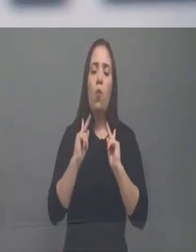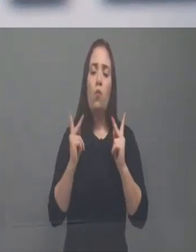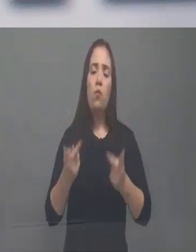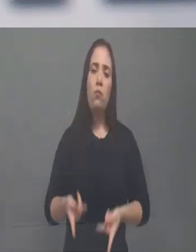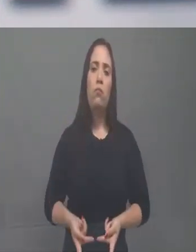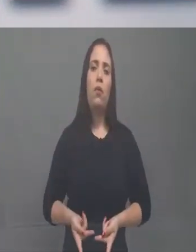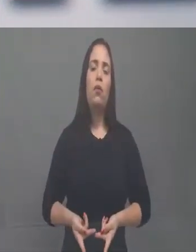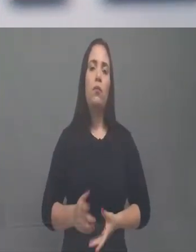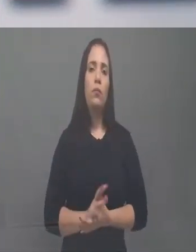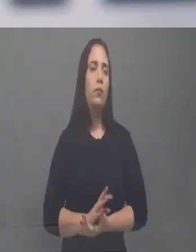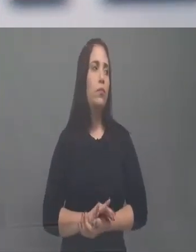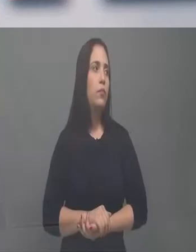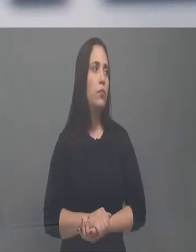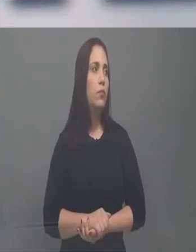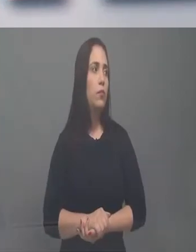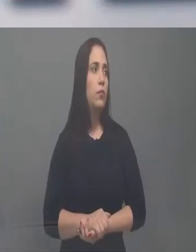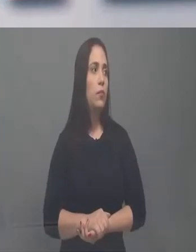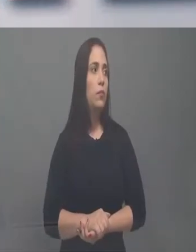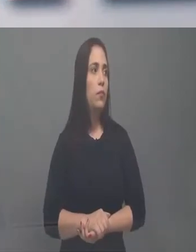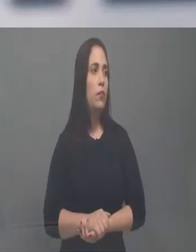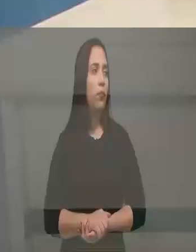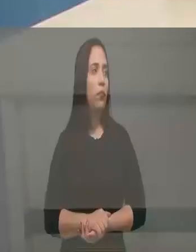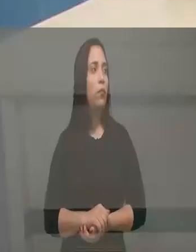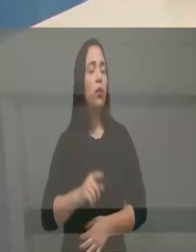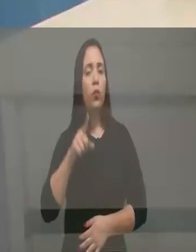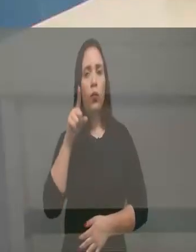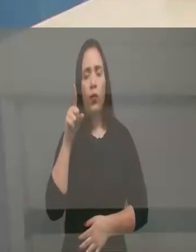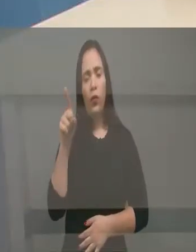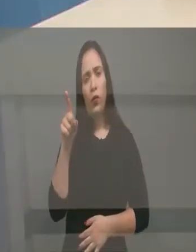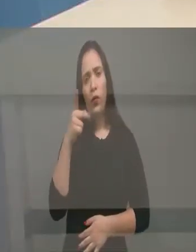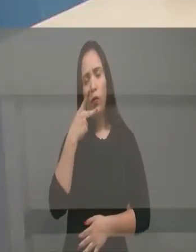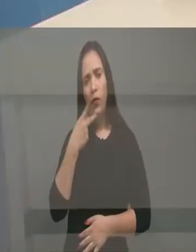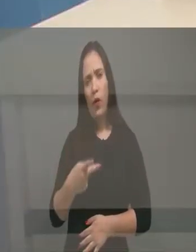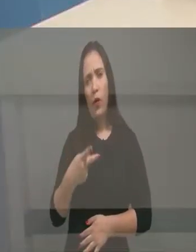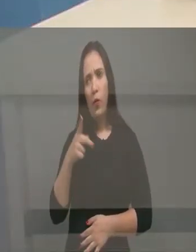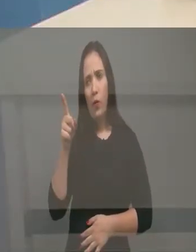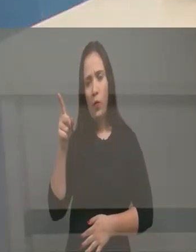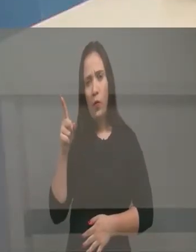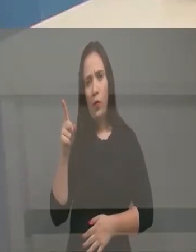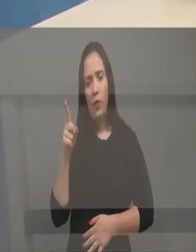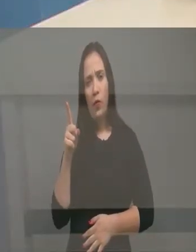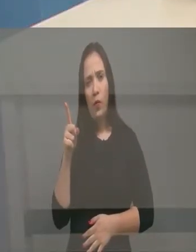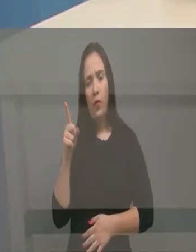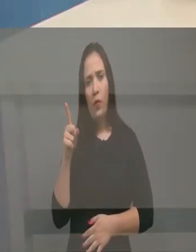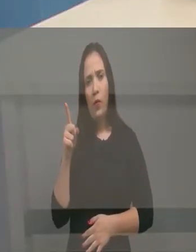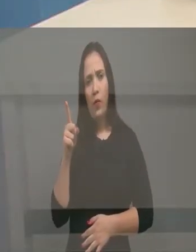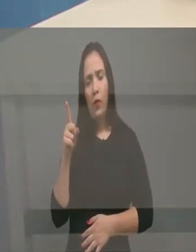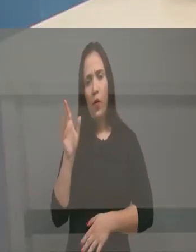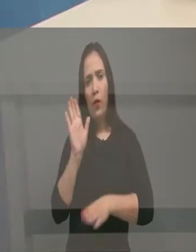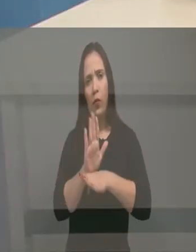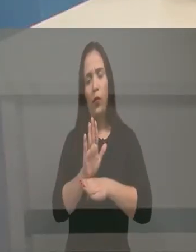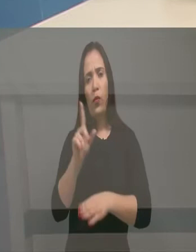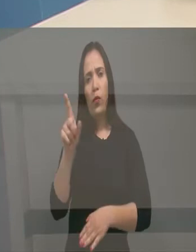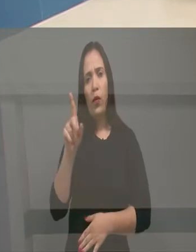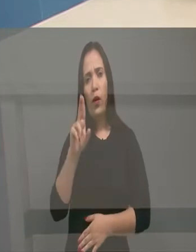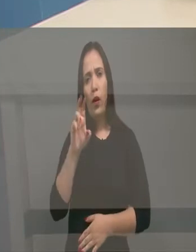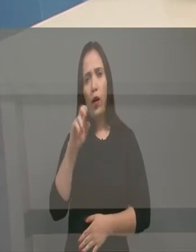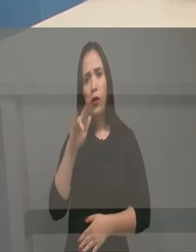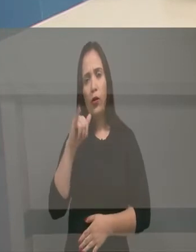Eu acho que... Falar em religião, eu soube que o senhor fez uma doação ao padre Reginaldo de umas capelinhas, né?